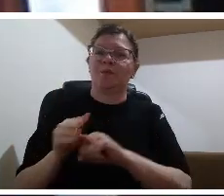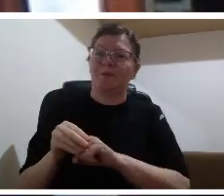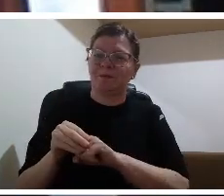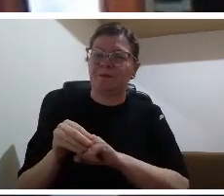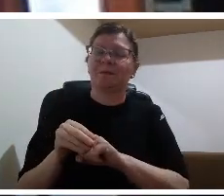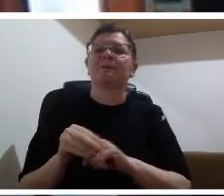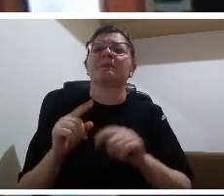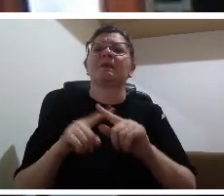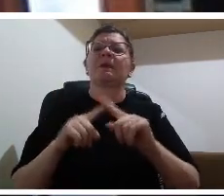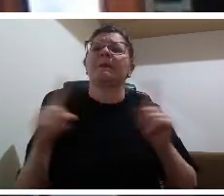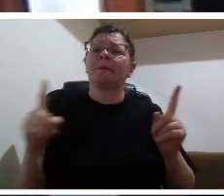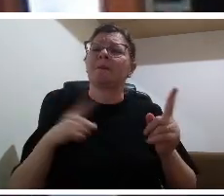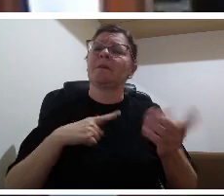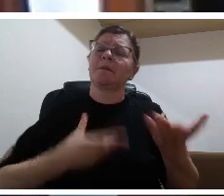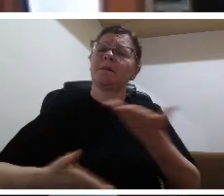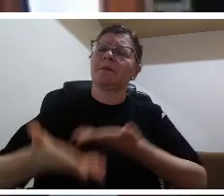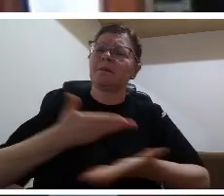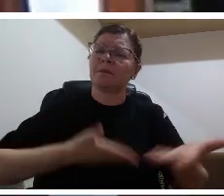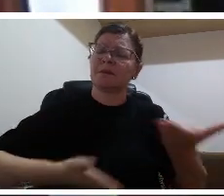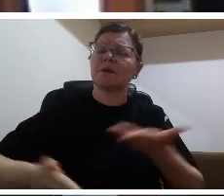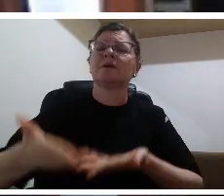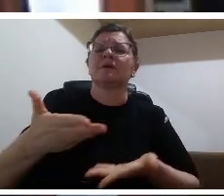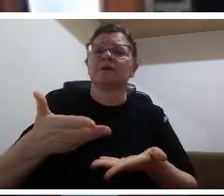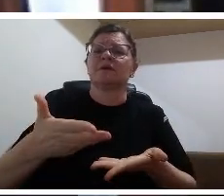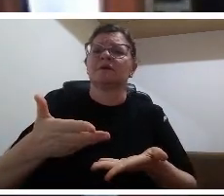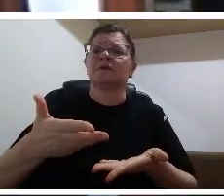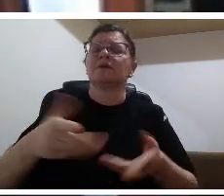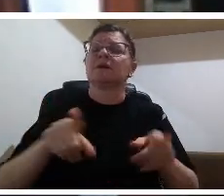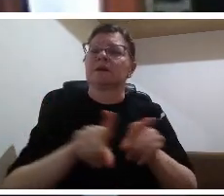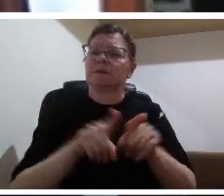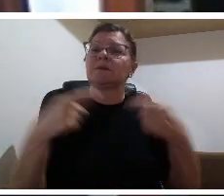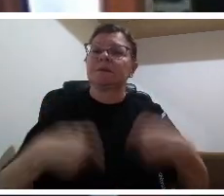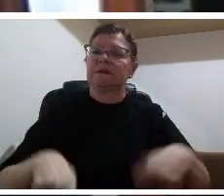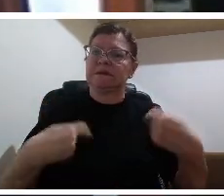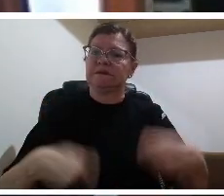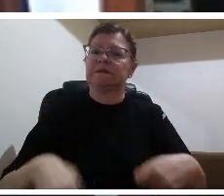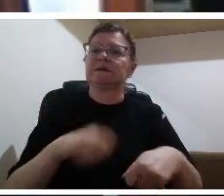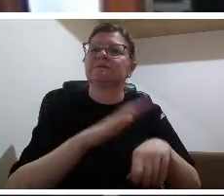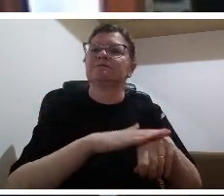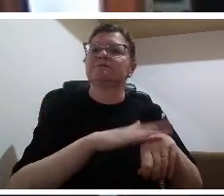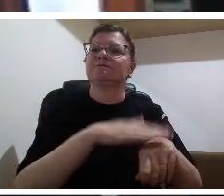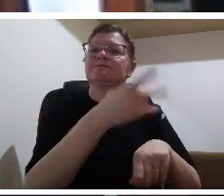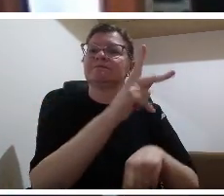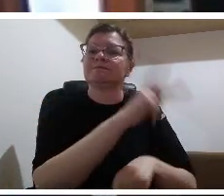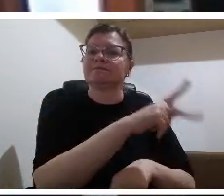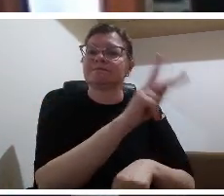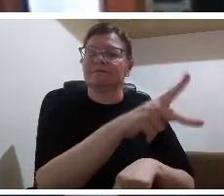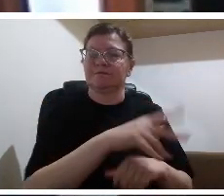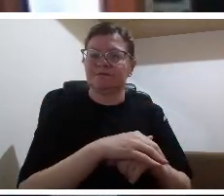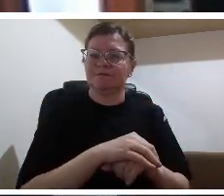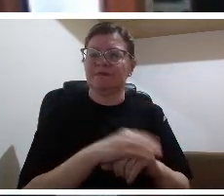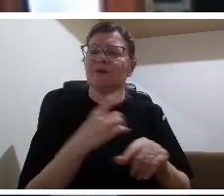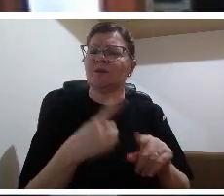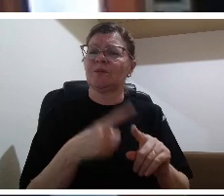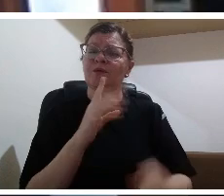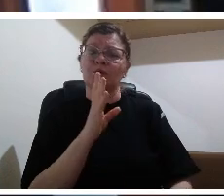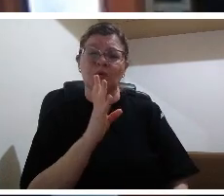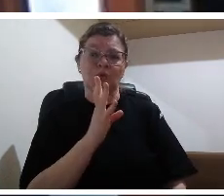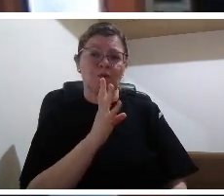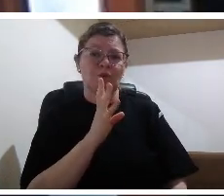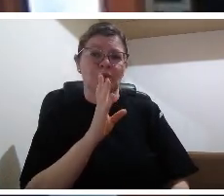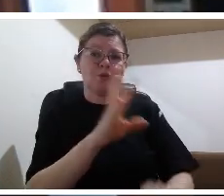o conhecimento que marca há um veículo chamado professor e há um veículo chamado meios de comunicação que levam